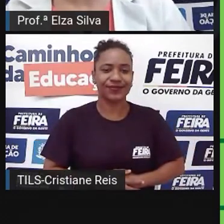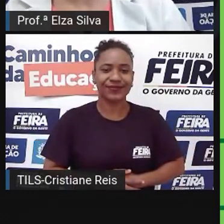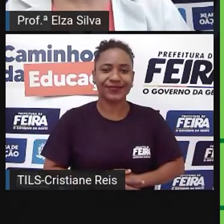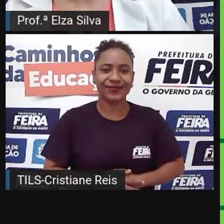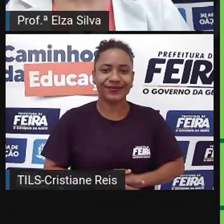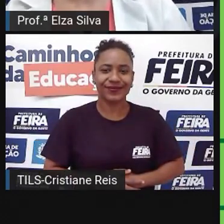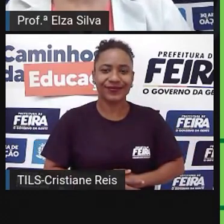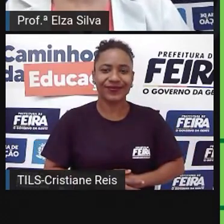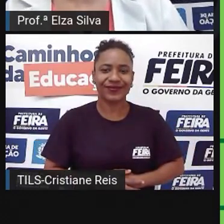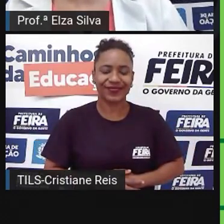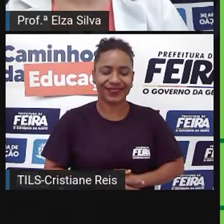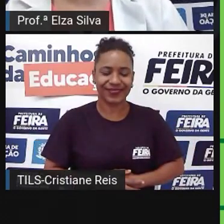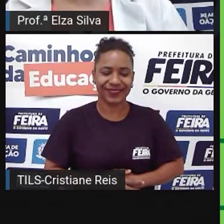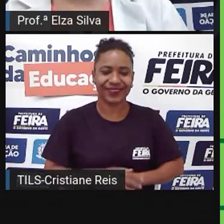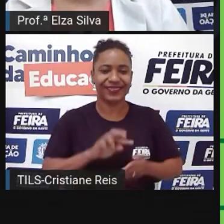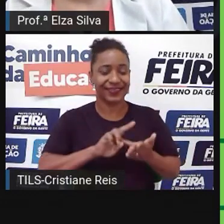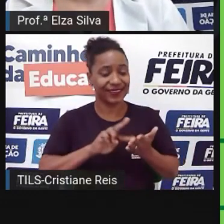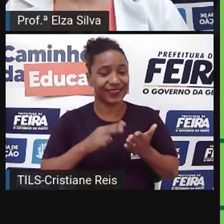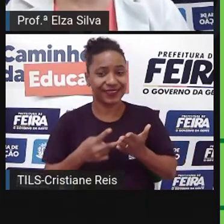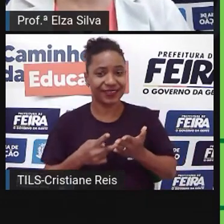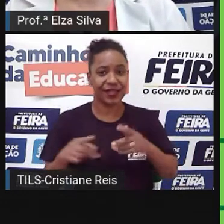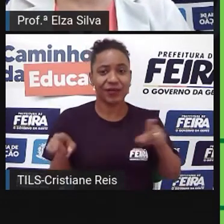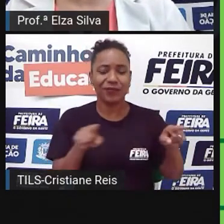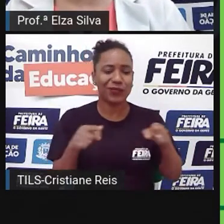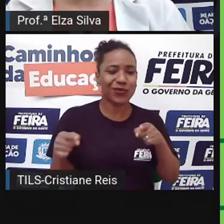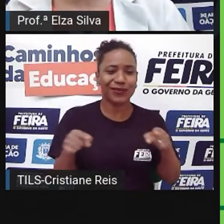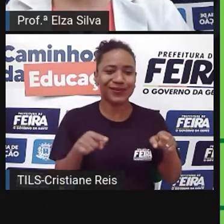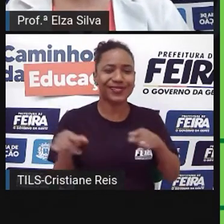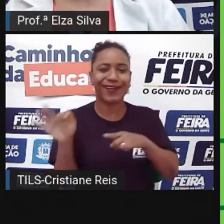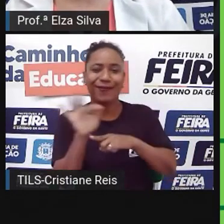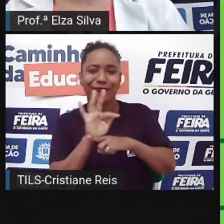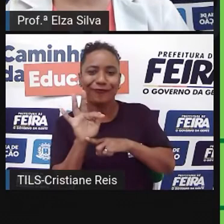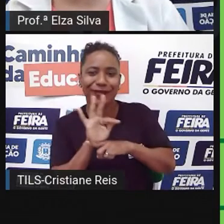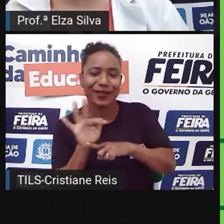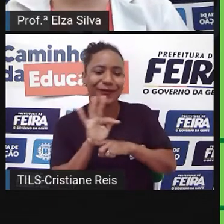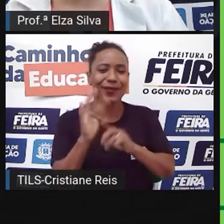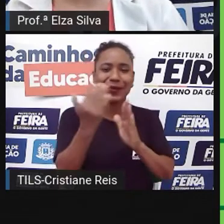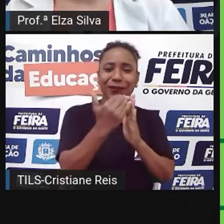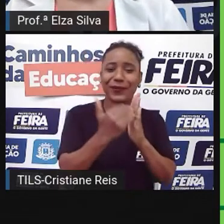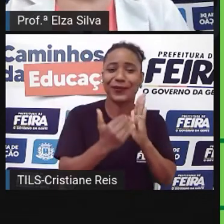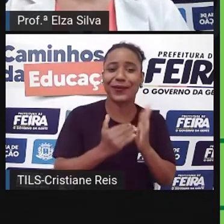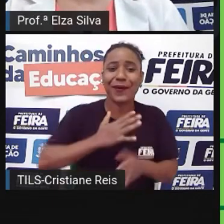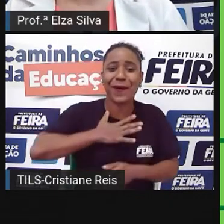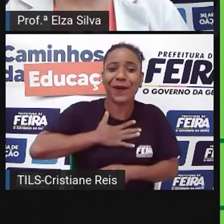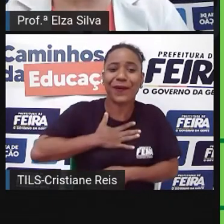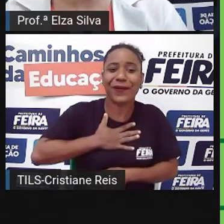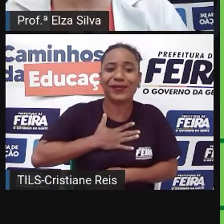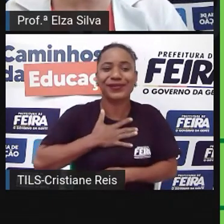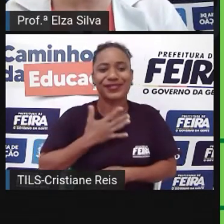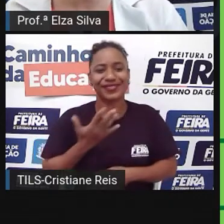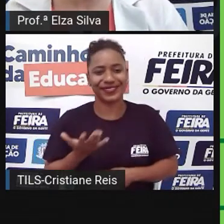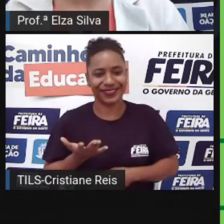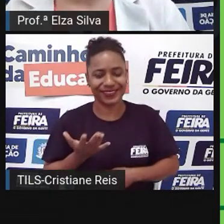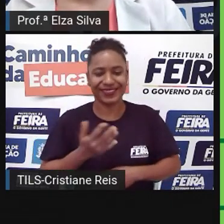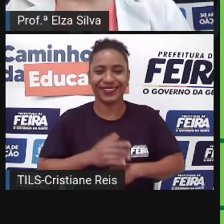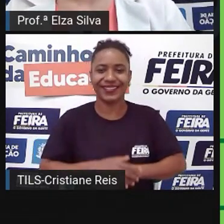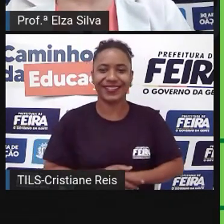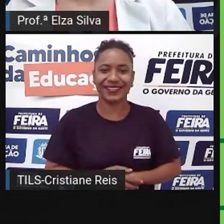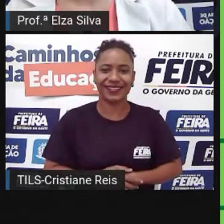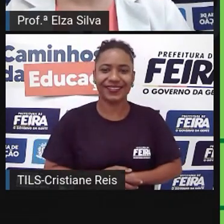music Serious Movie Música favorita Série favorito Filme favorito